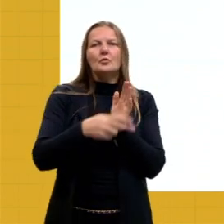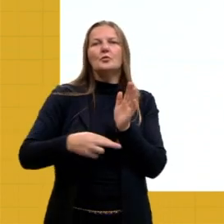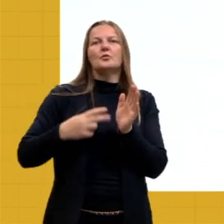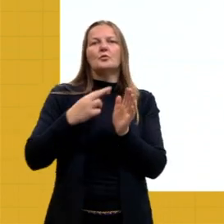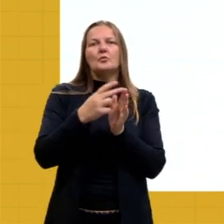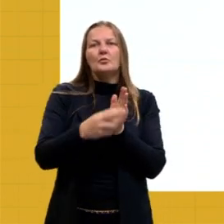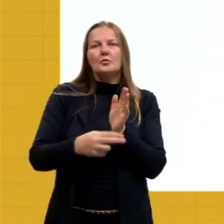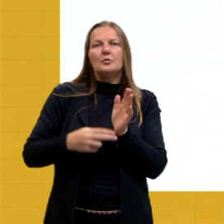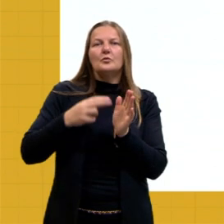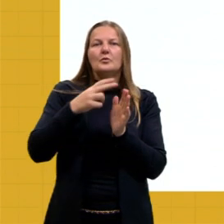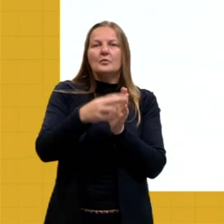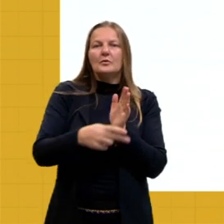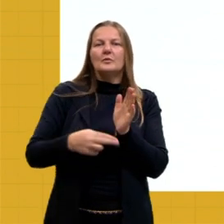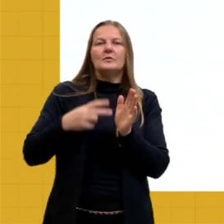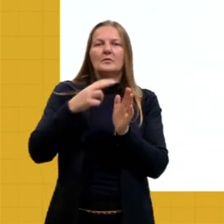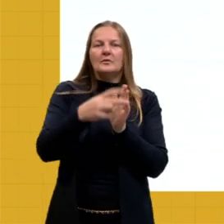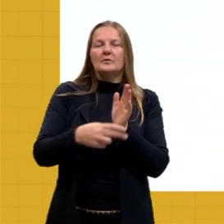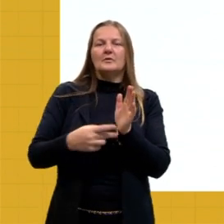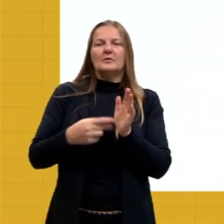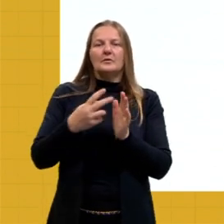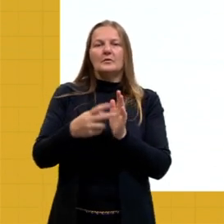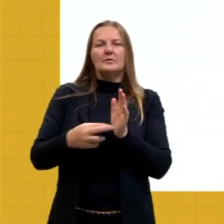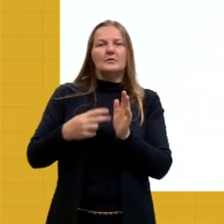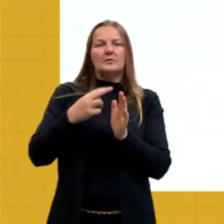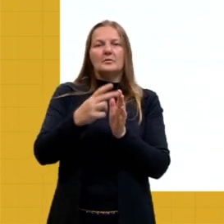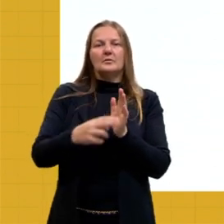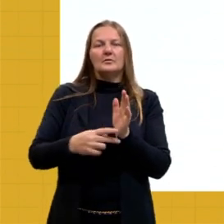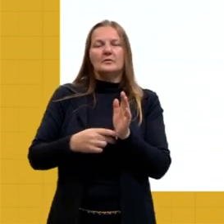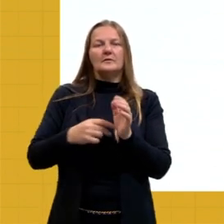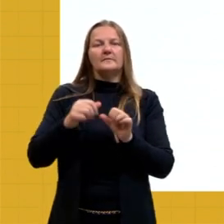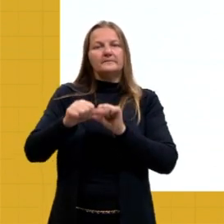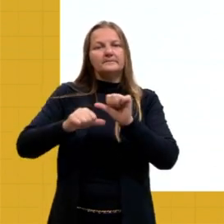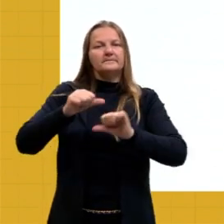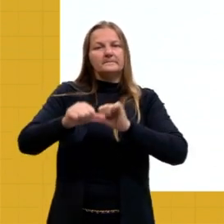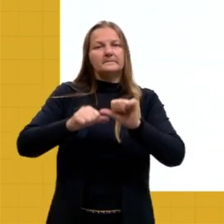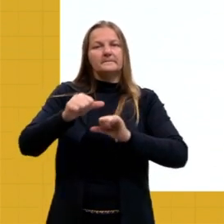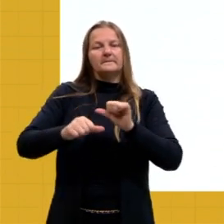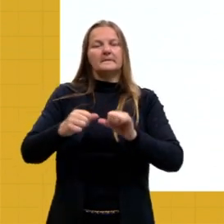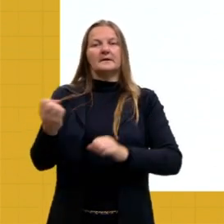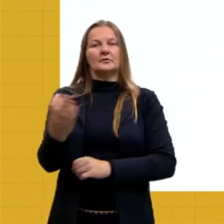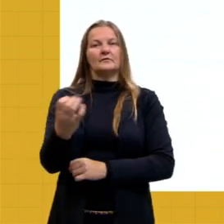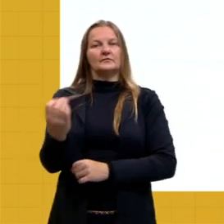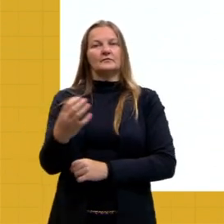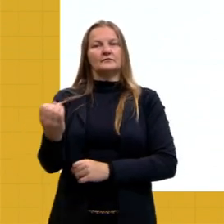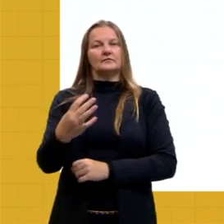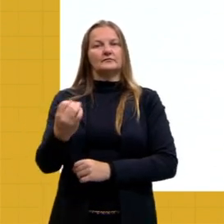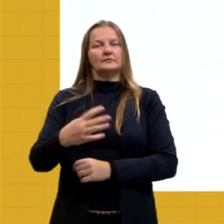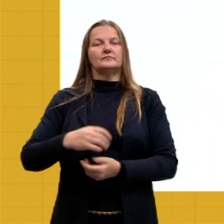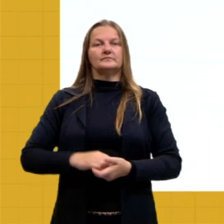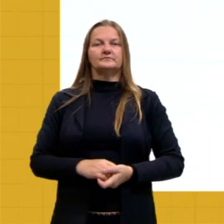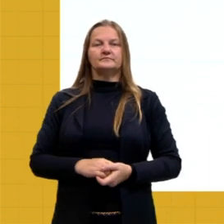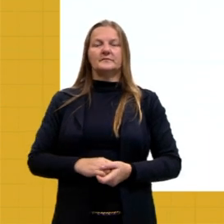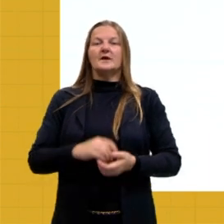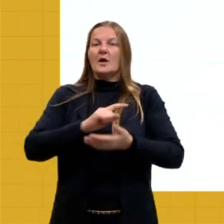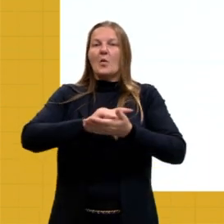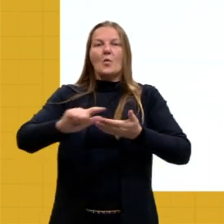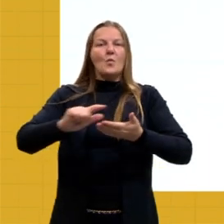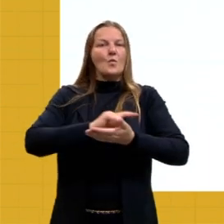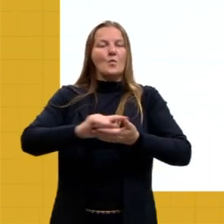força motriz aí, para mim, produzir essa energia, tá? Então, são consideradas limpas,